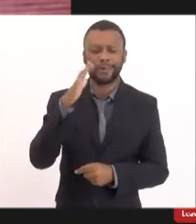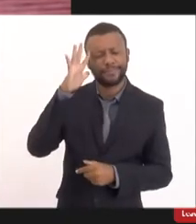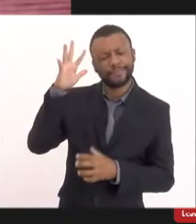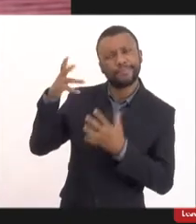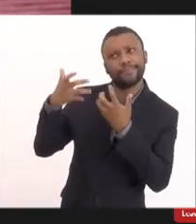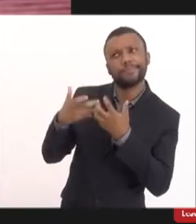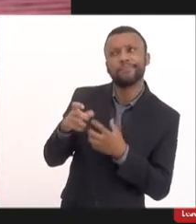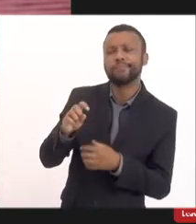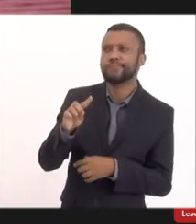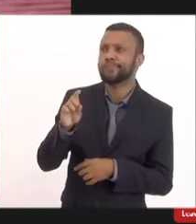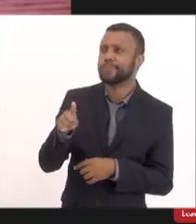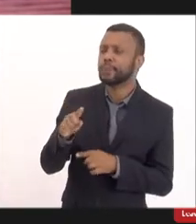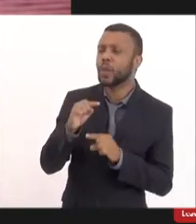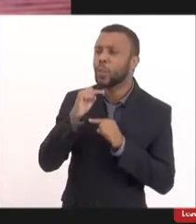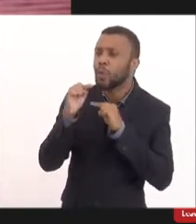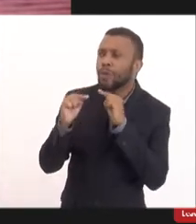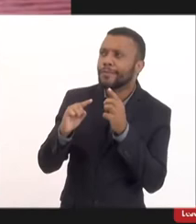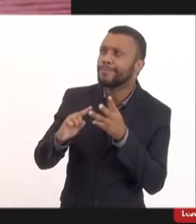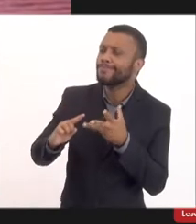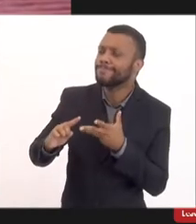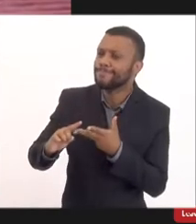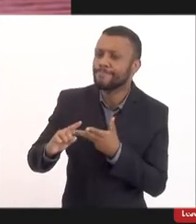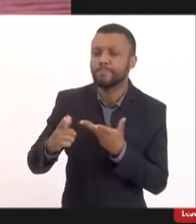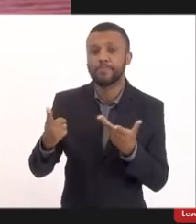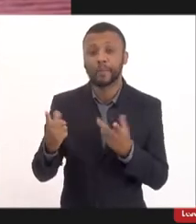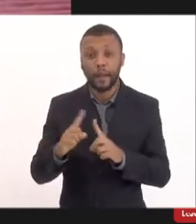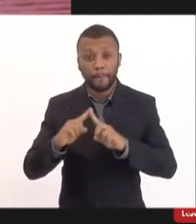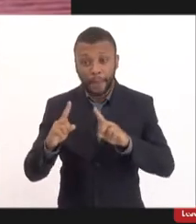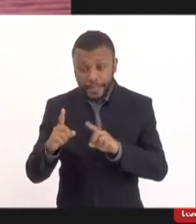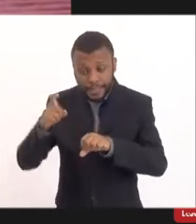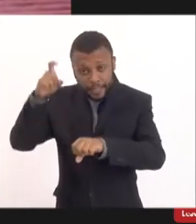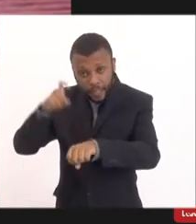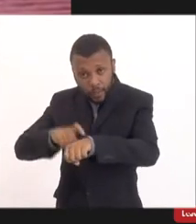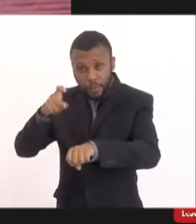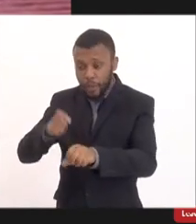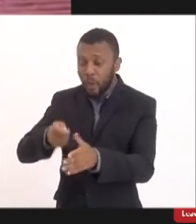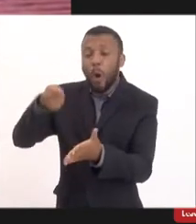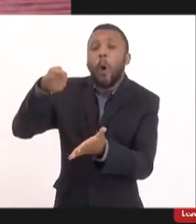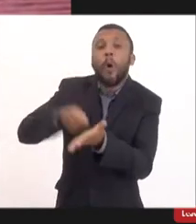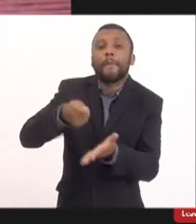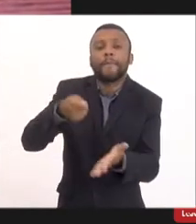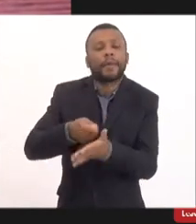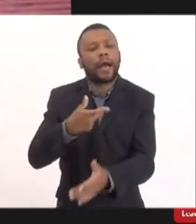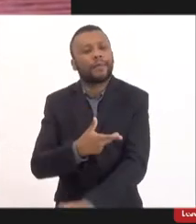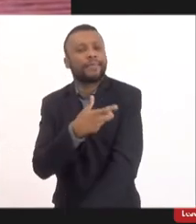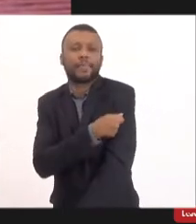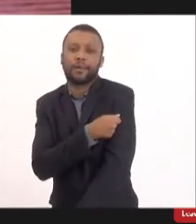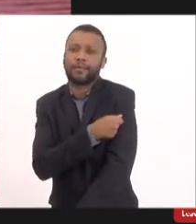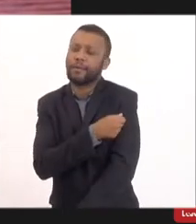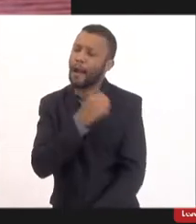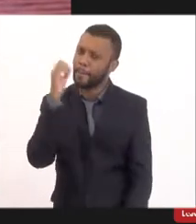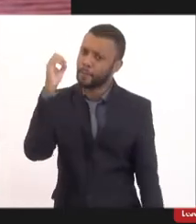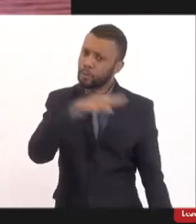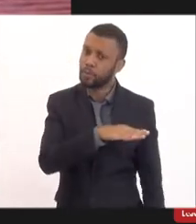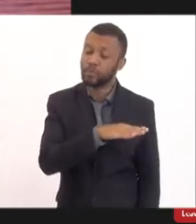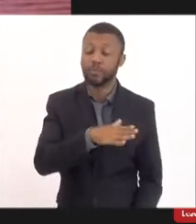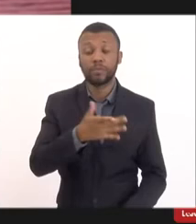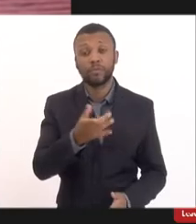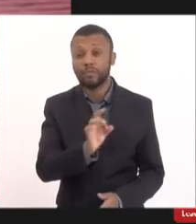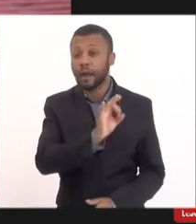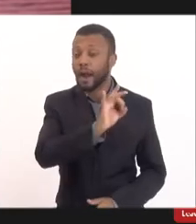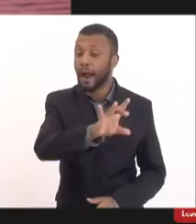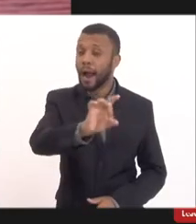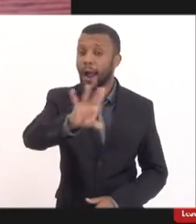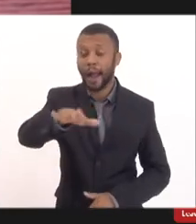nesse momento pelo menos obrigar a vacinação é um absurdo cabe a cada pediatra decidir pelo seu paciente